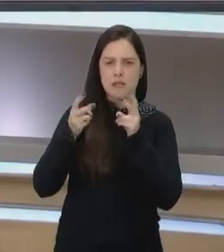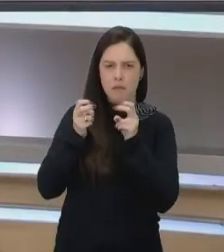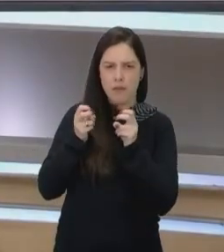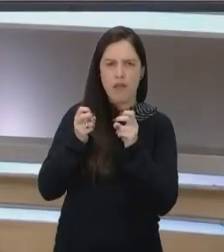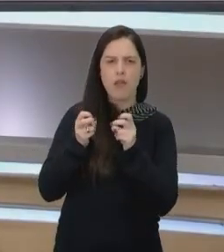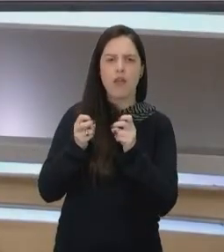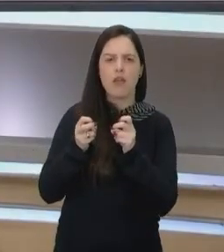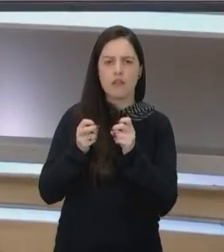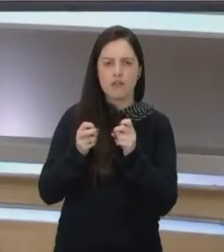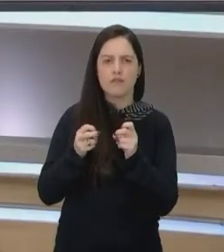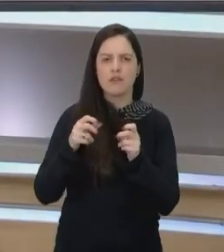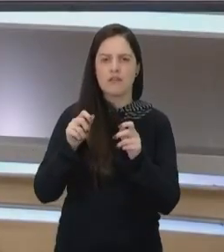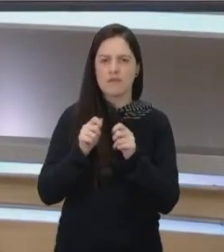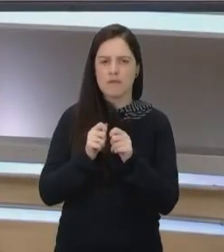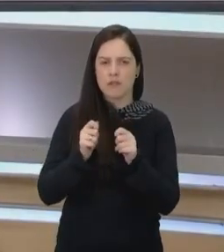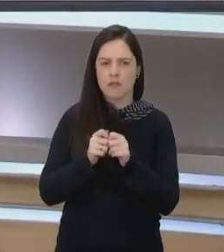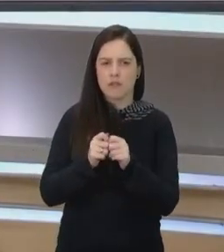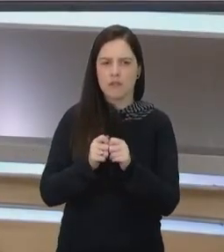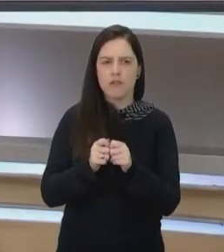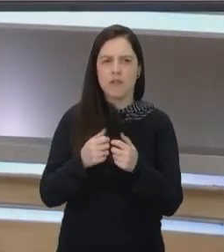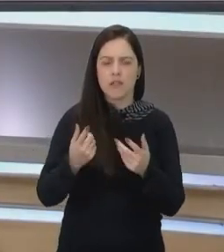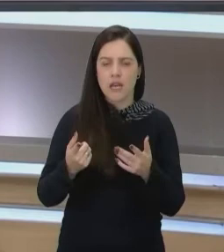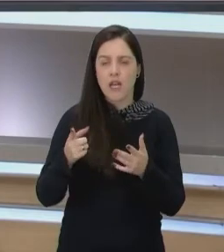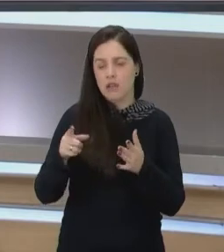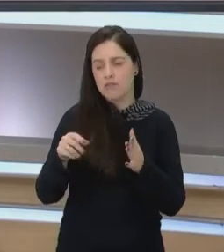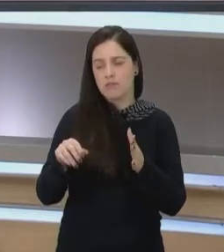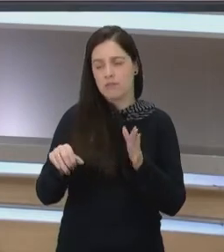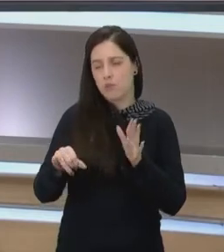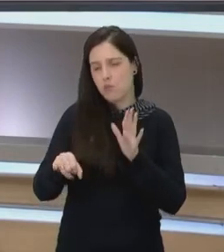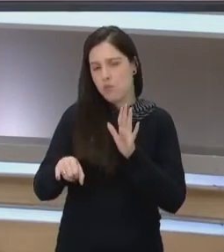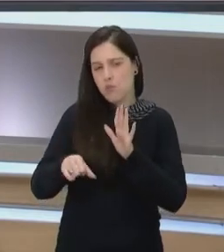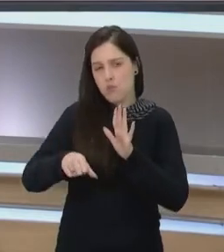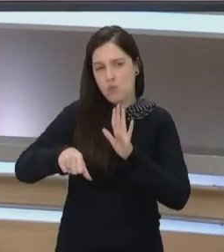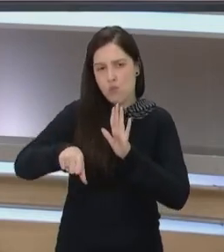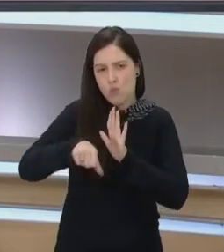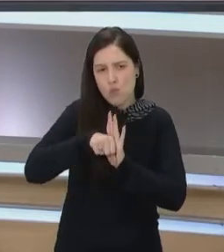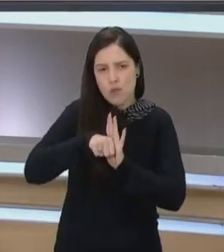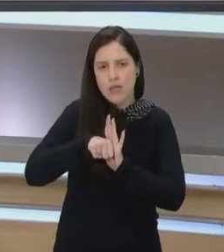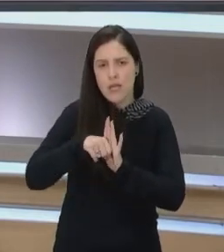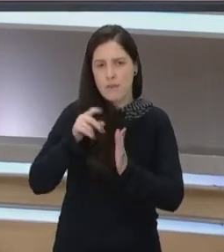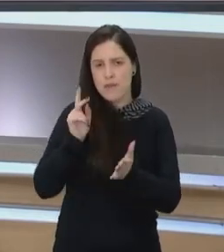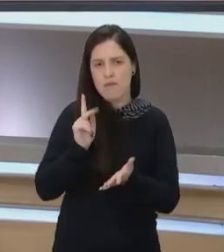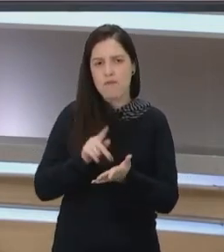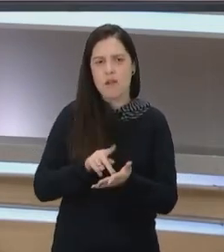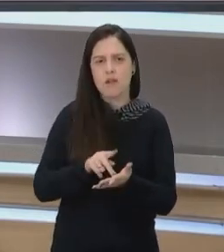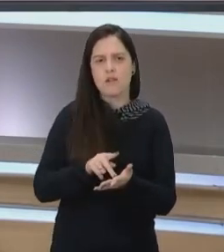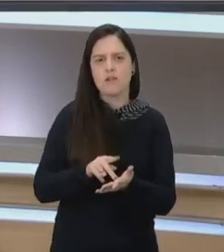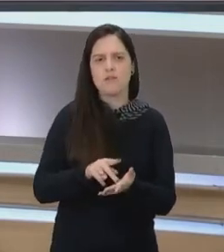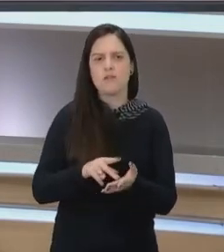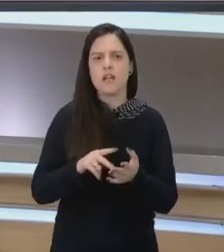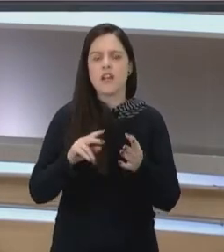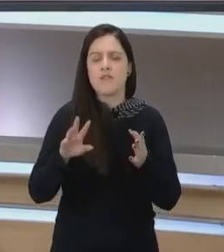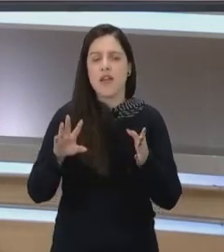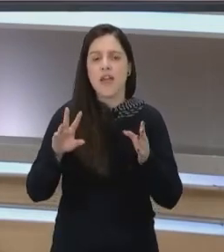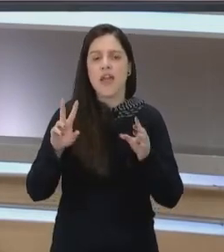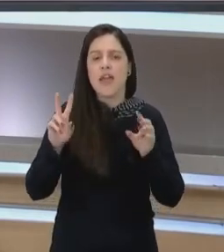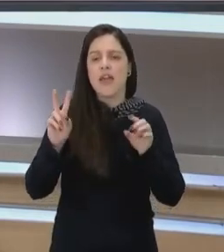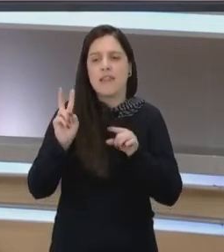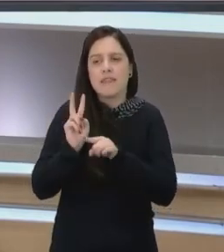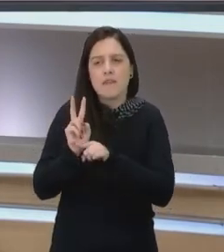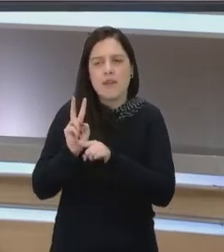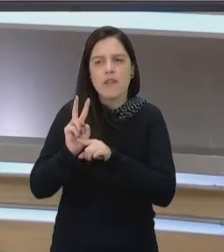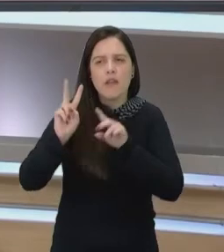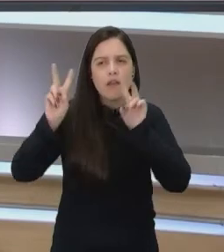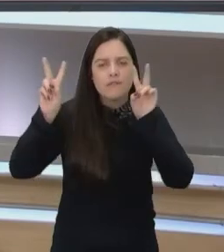né? Que ele fez, que ele cometeu um crime, na verdade. Ele vai se arrepender, entre